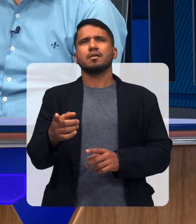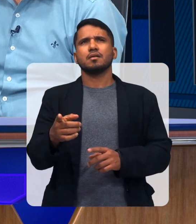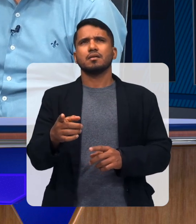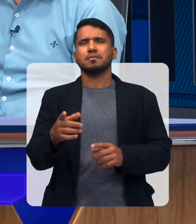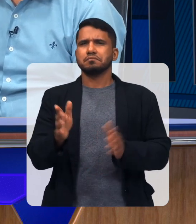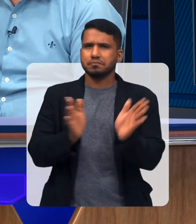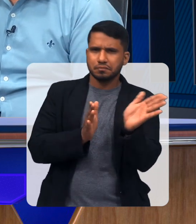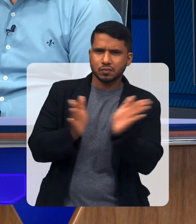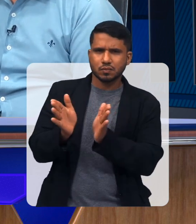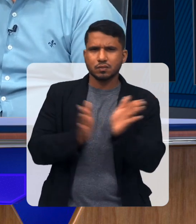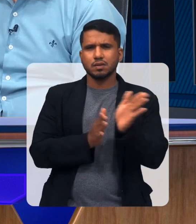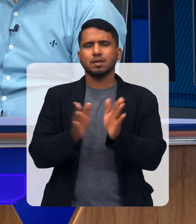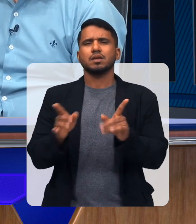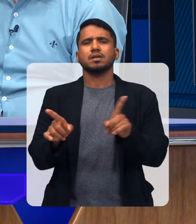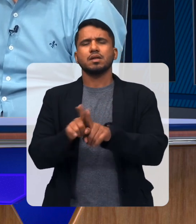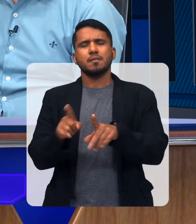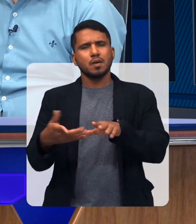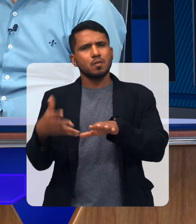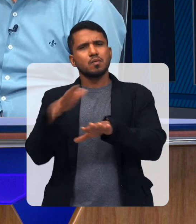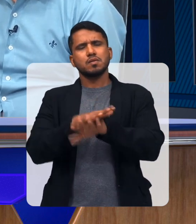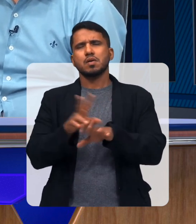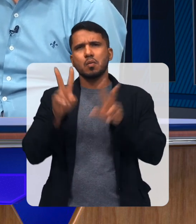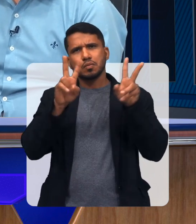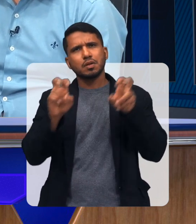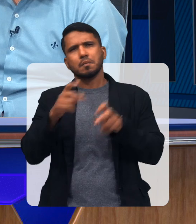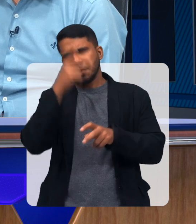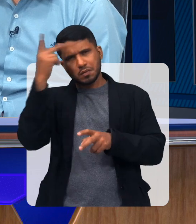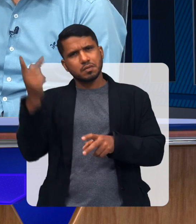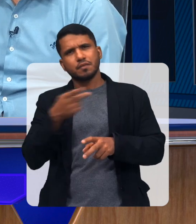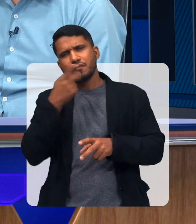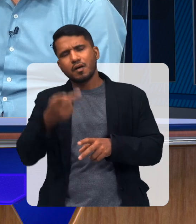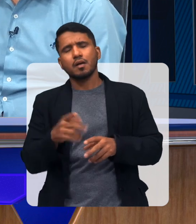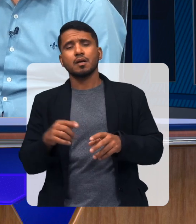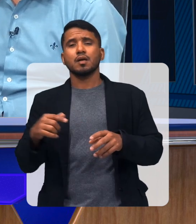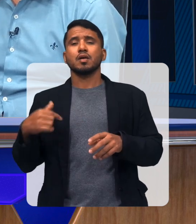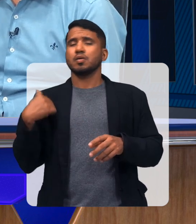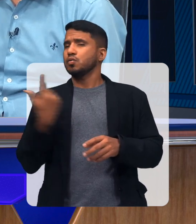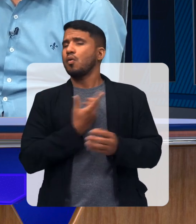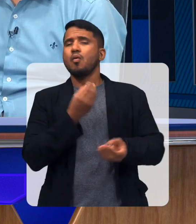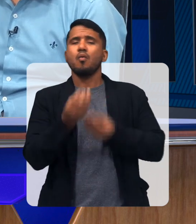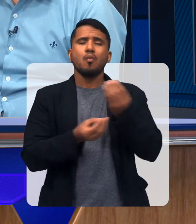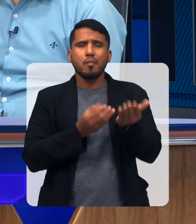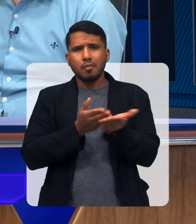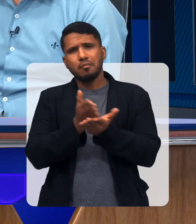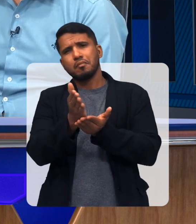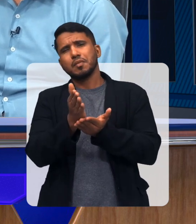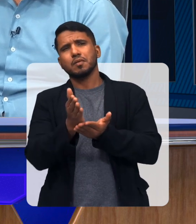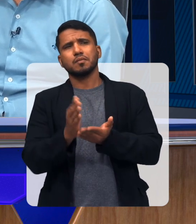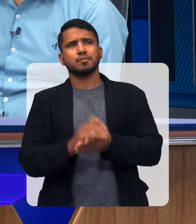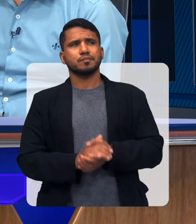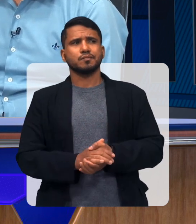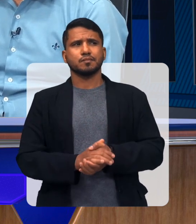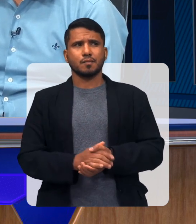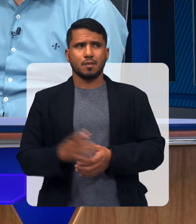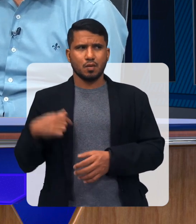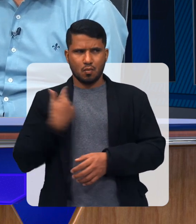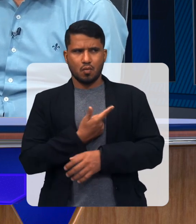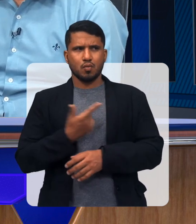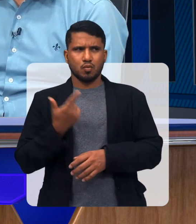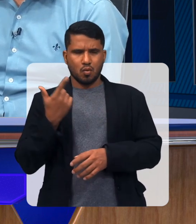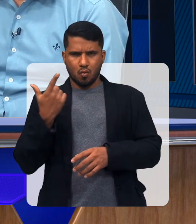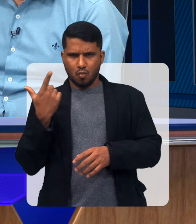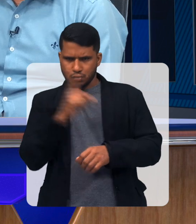com deficiência É exatamente a acessibilidade e inclusão De que forma nós estamos nesse